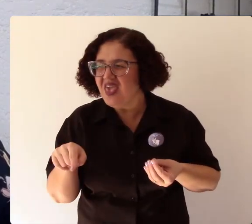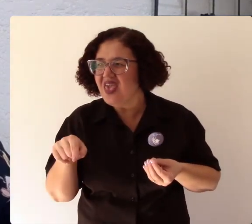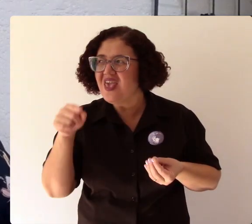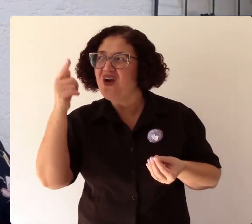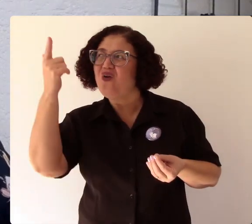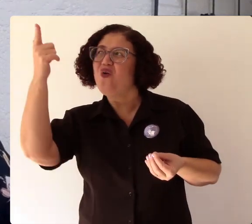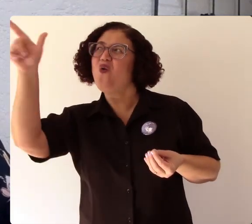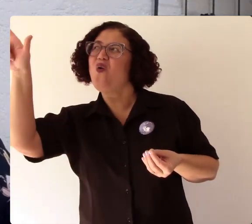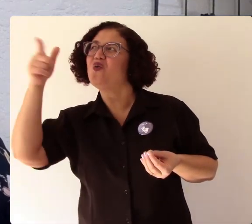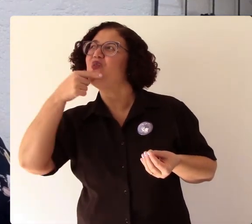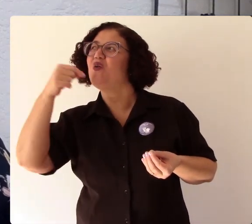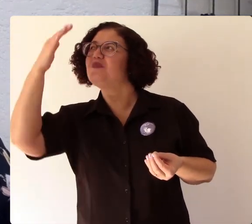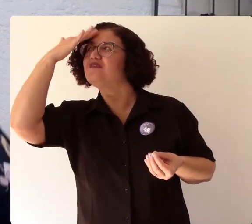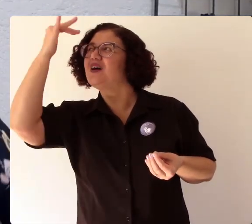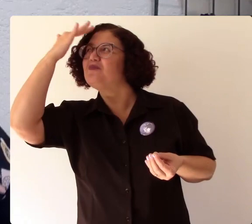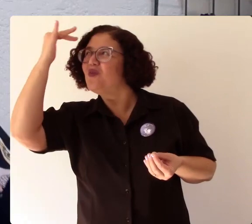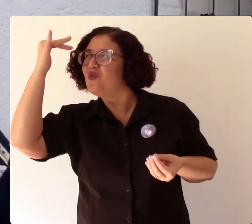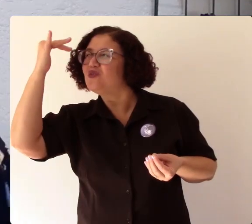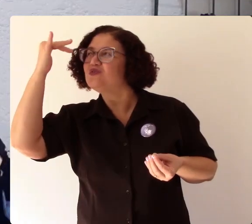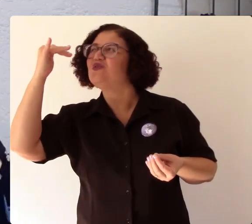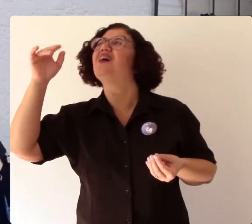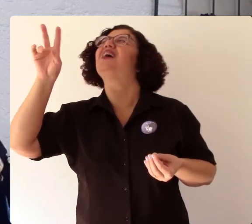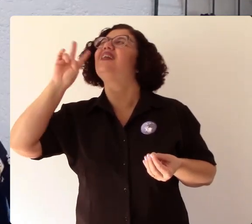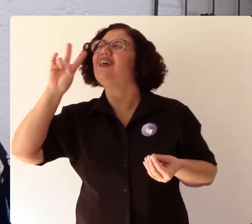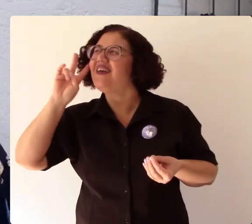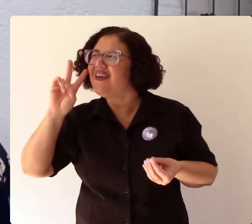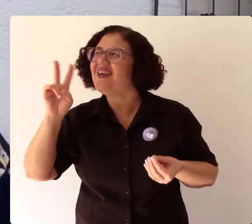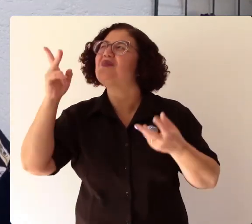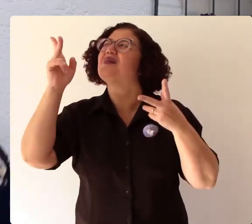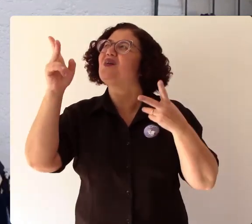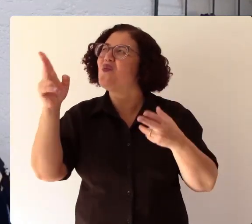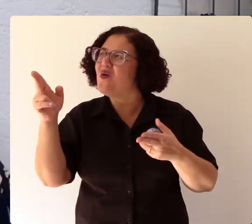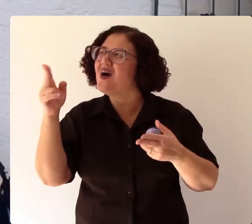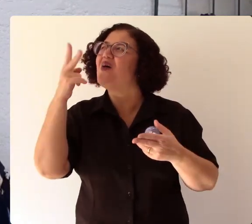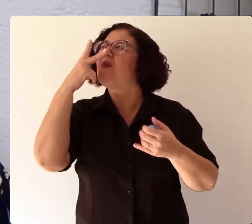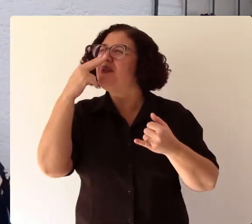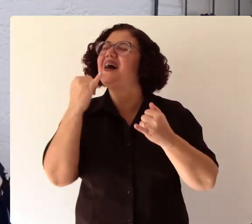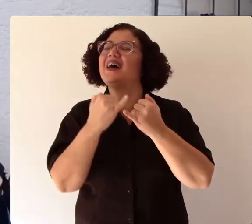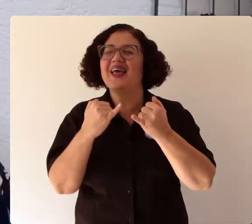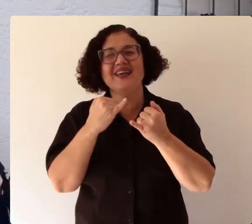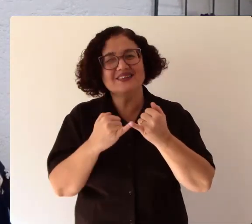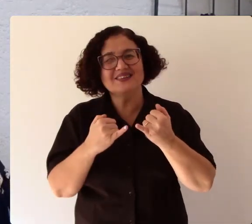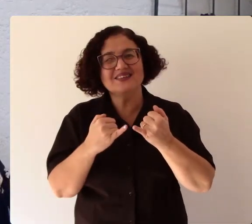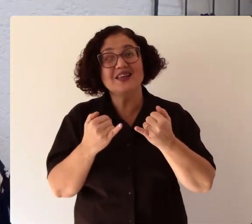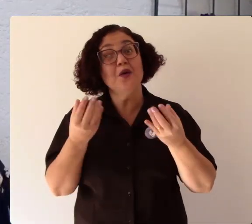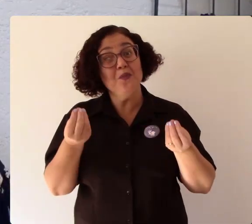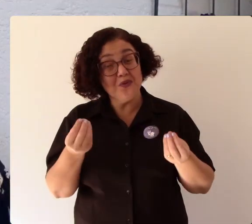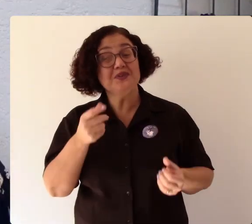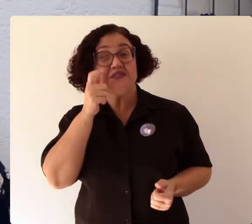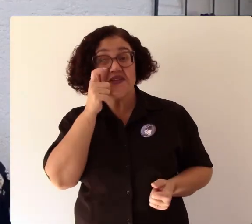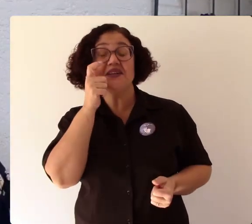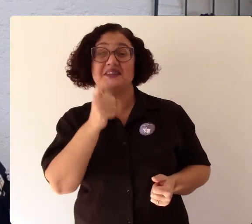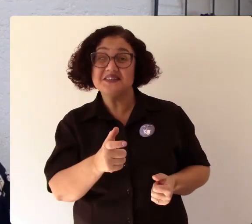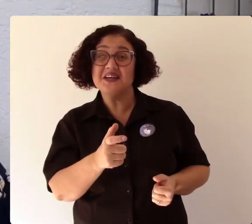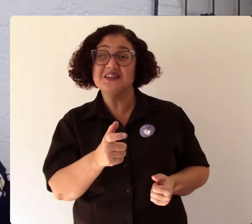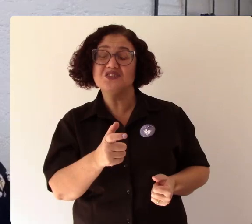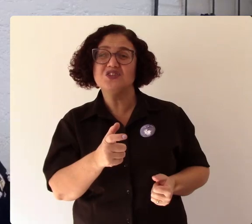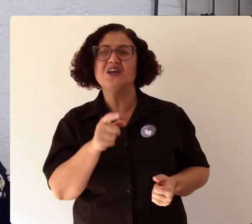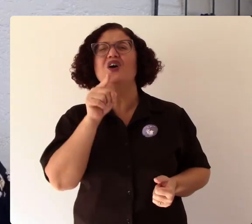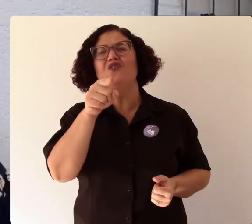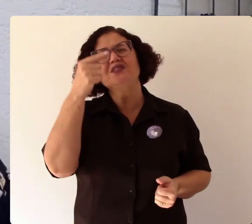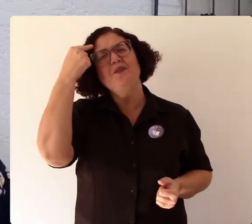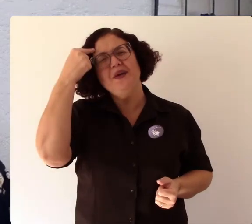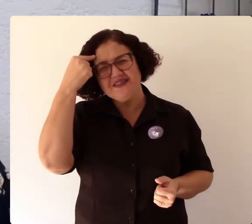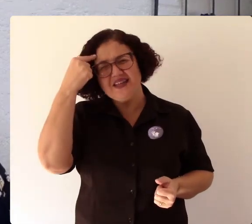artistas. Então, é muito interessante a gente pensar que Arthur Bispo do Rosário por definição